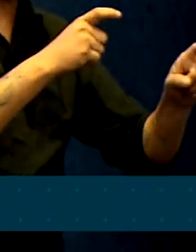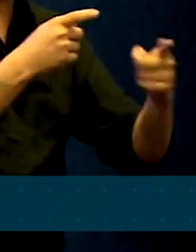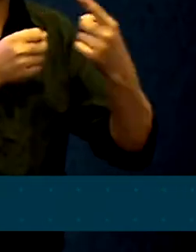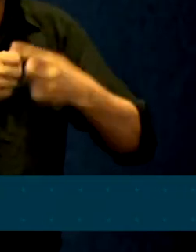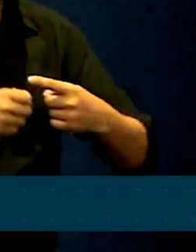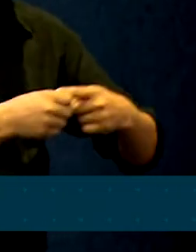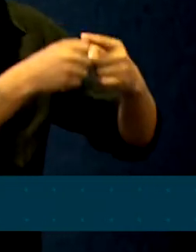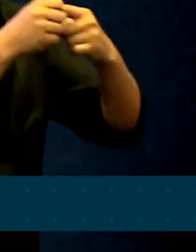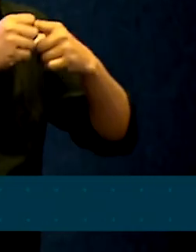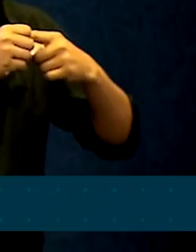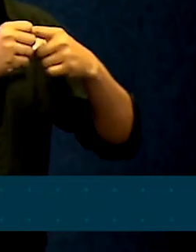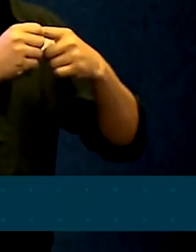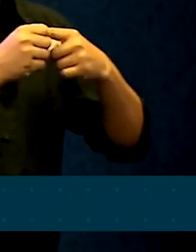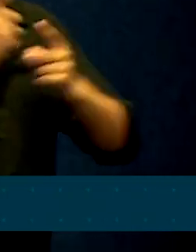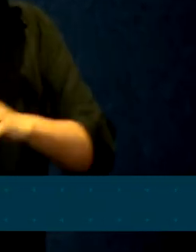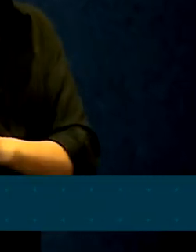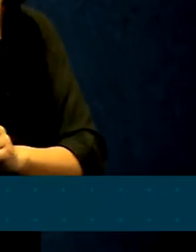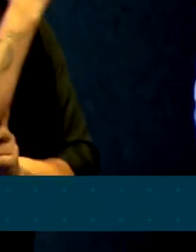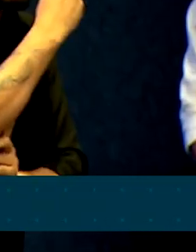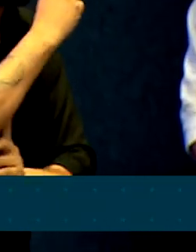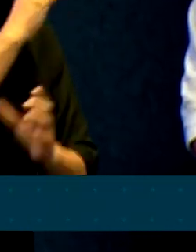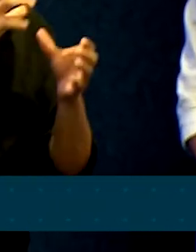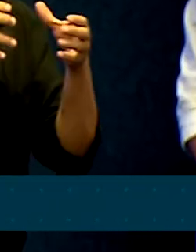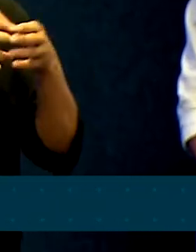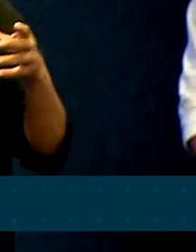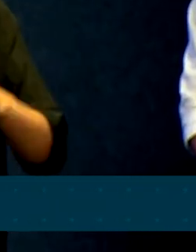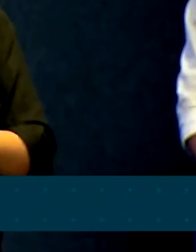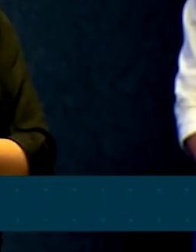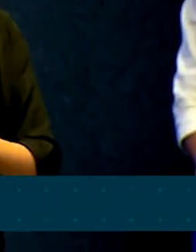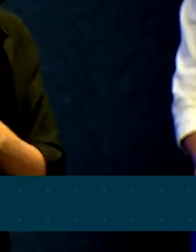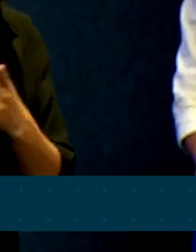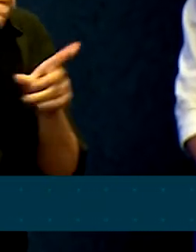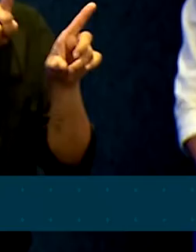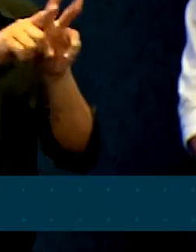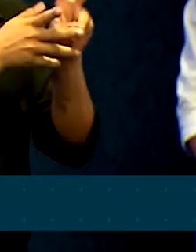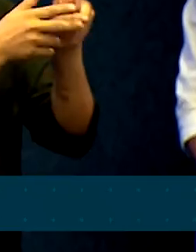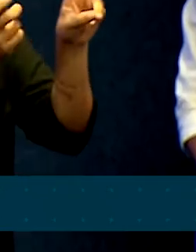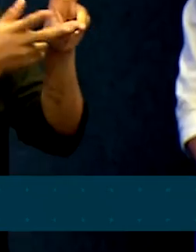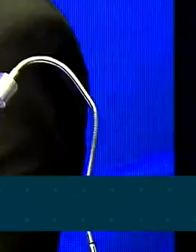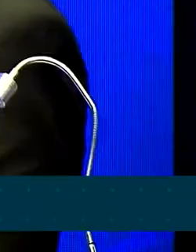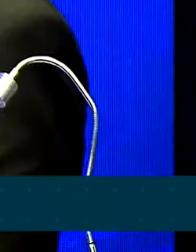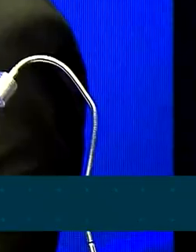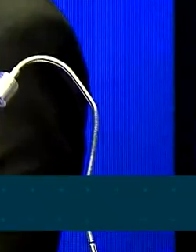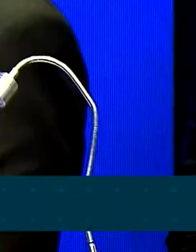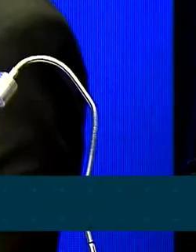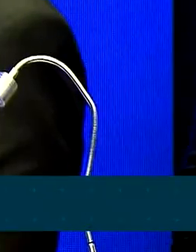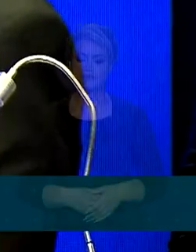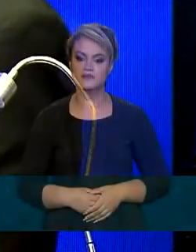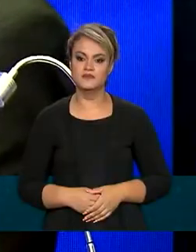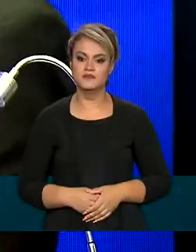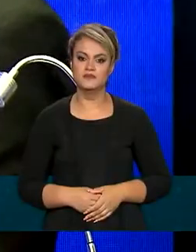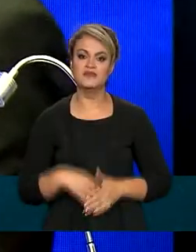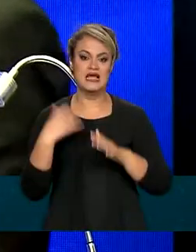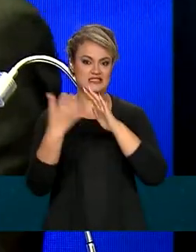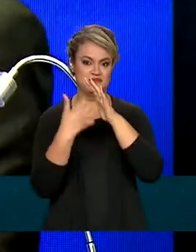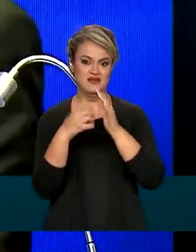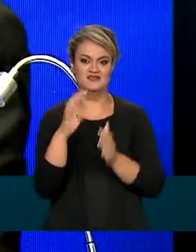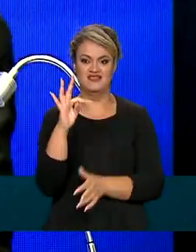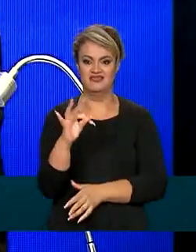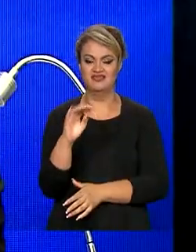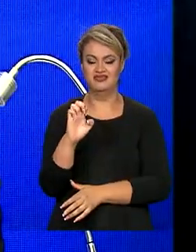remotas, em áreas de quilombolas, em áreas de reservas indígenas. A Telebrás se